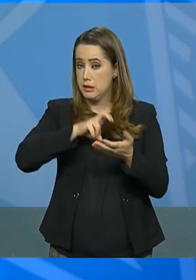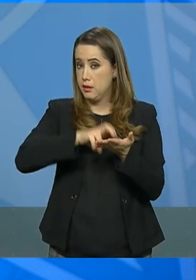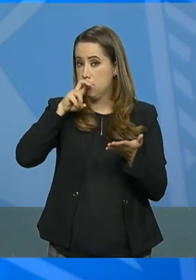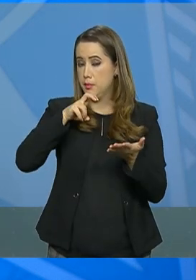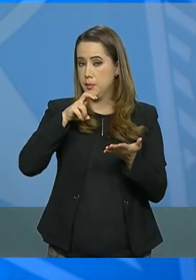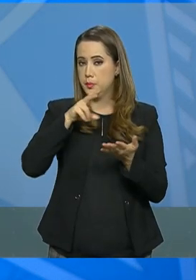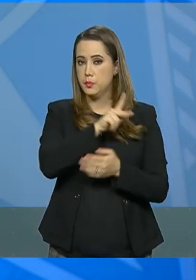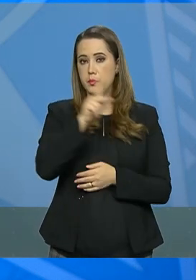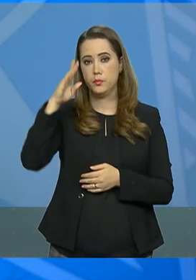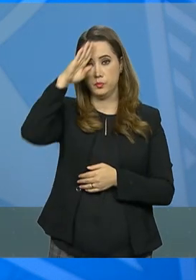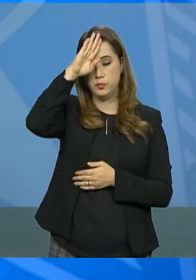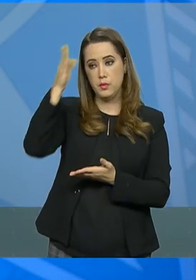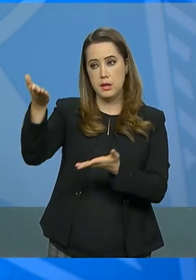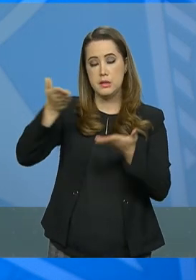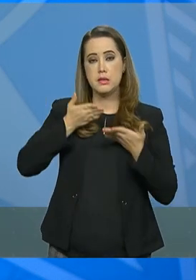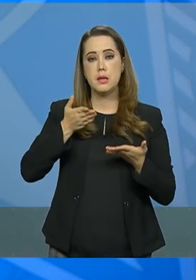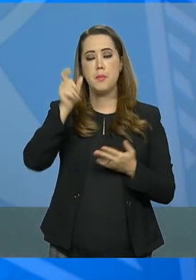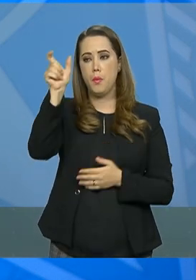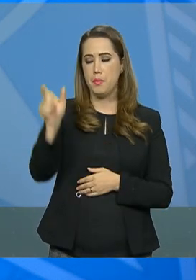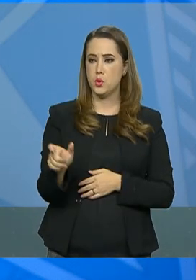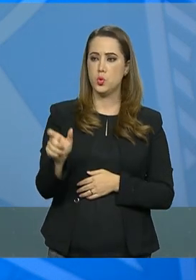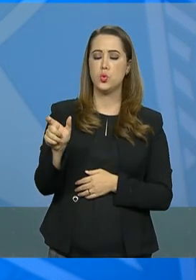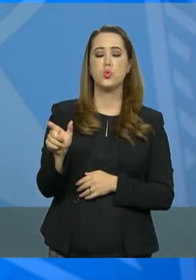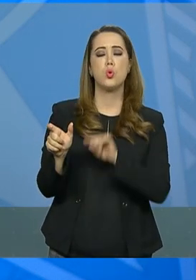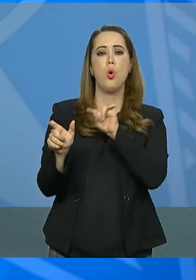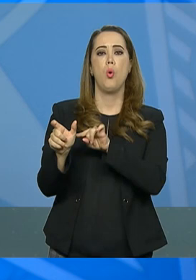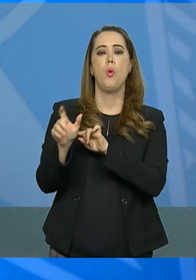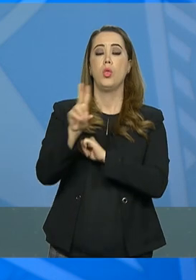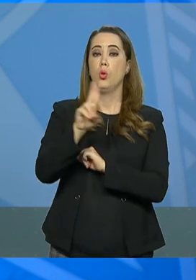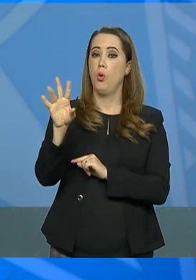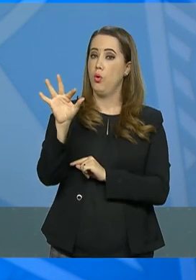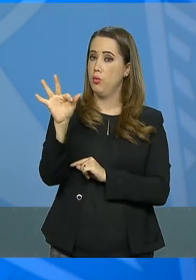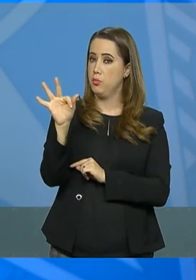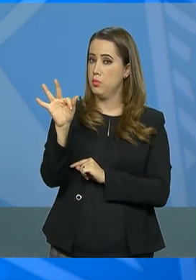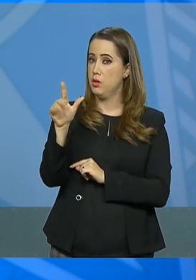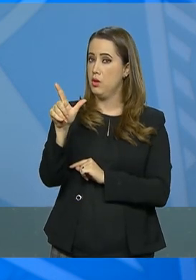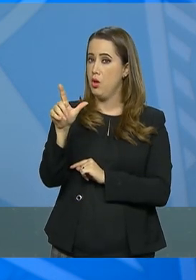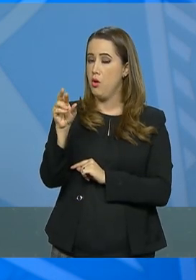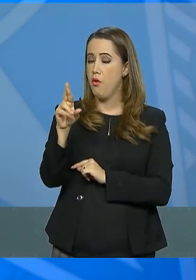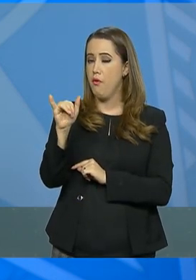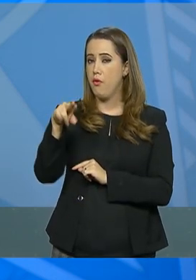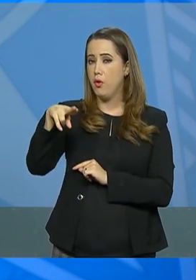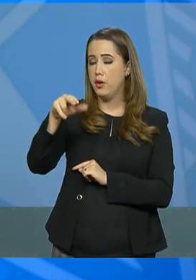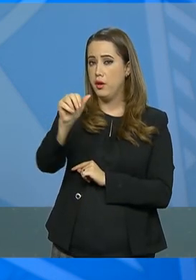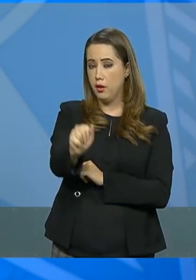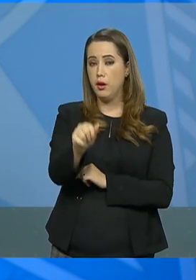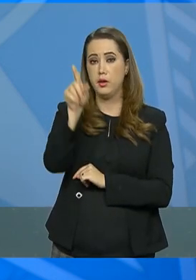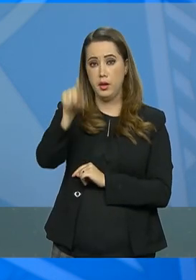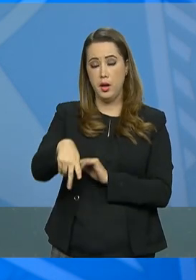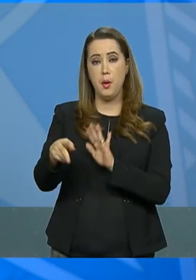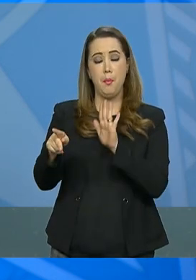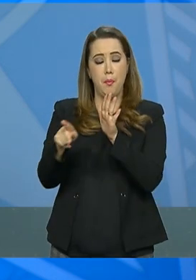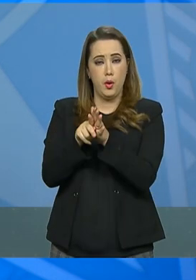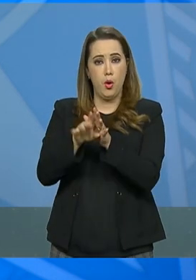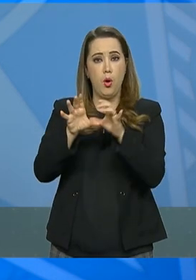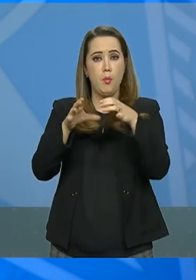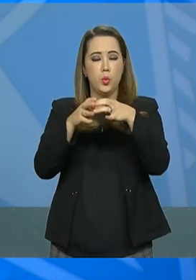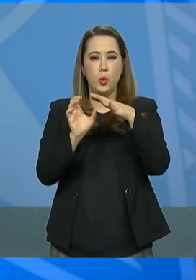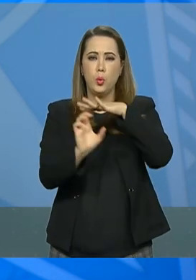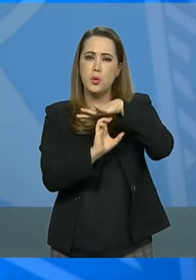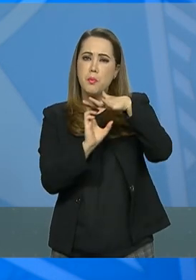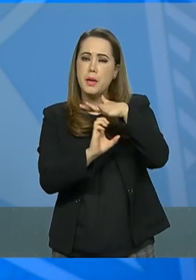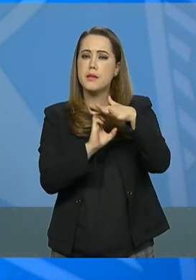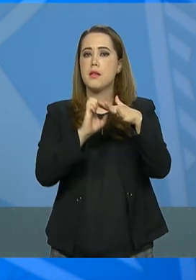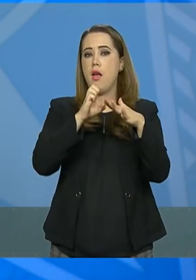recebeu o Floriano Amorim, que é o gerente executivo da Gerência Executiva de Marketing e Negócios da IBC.